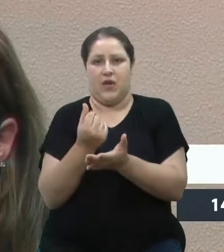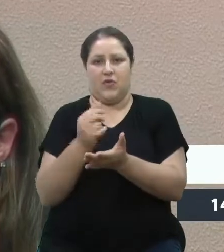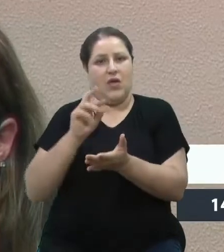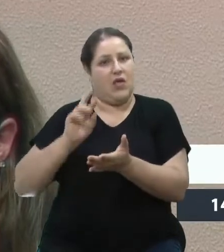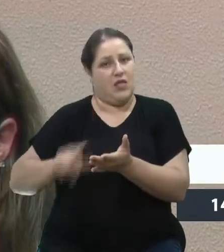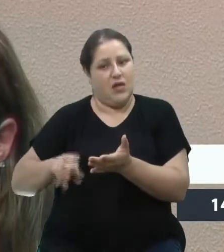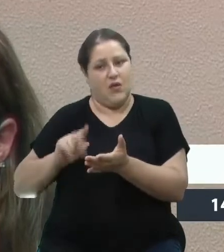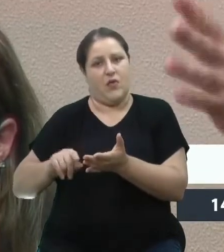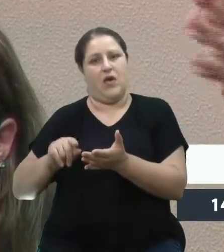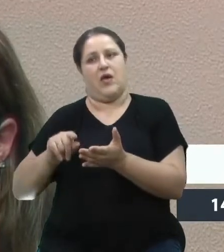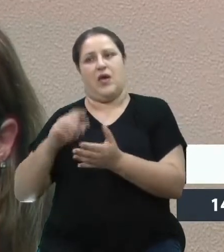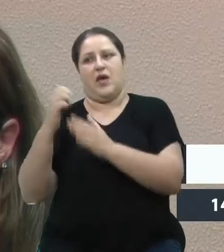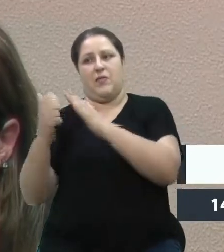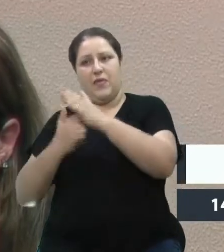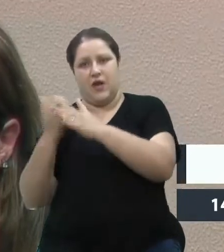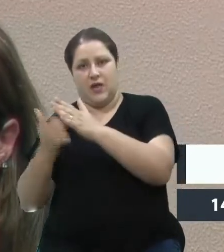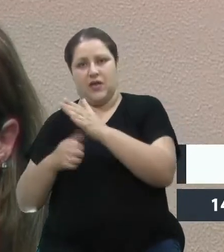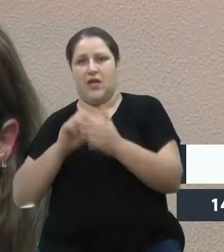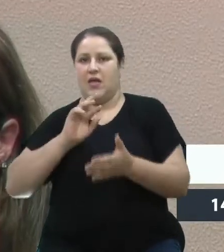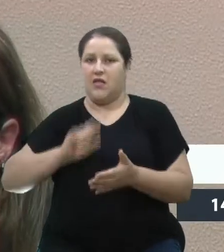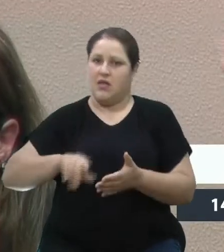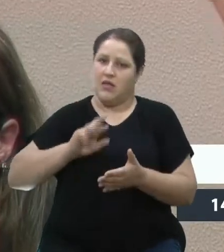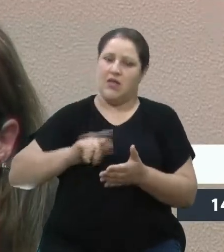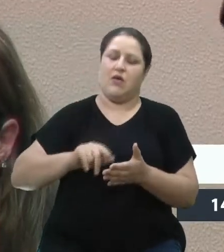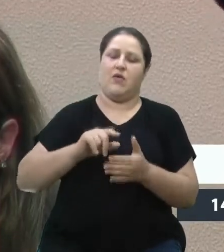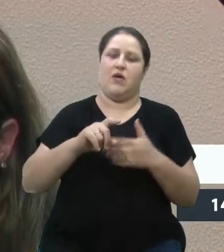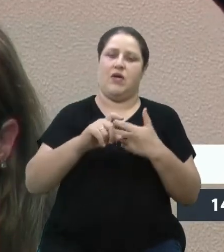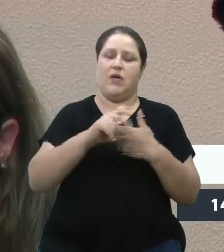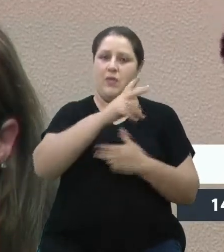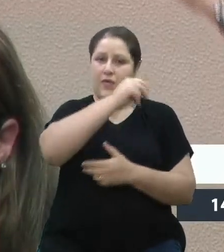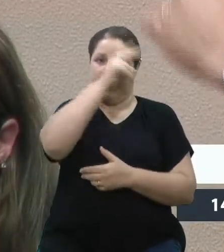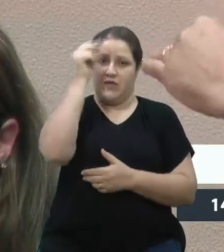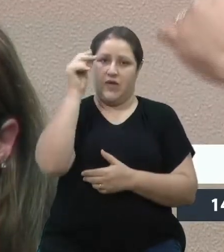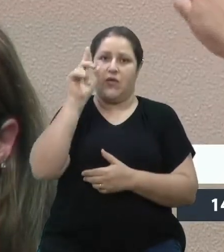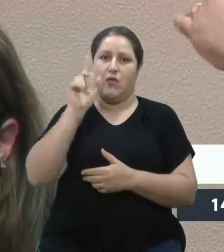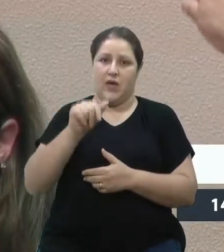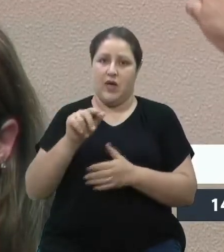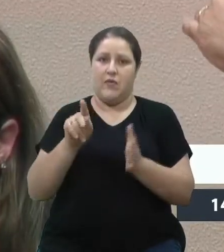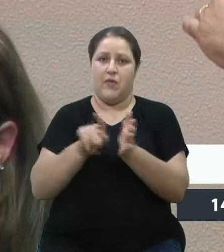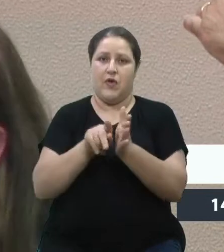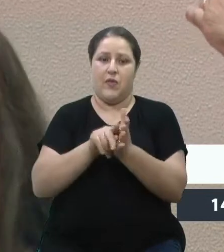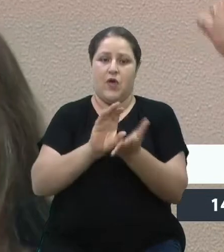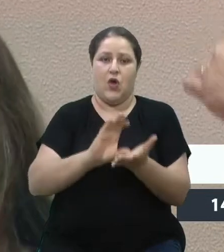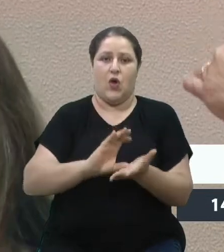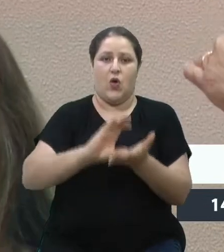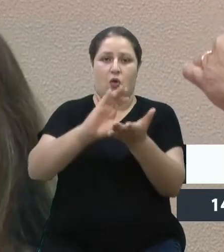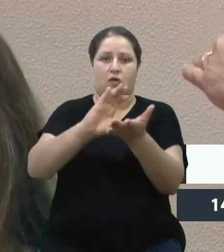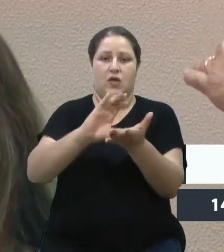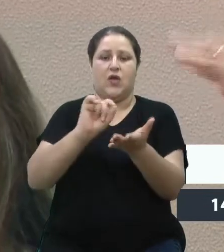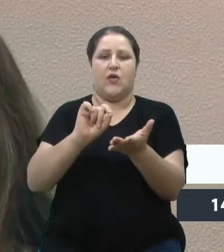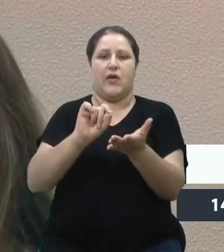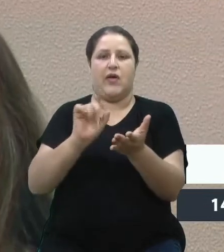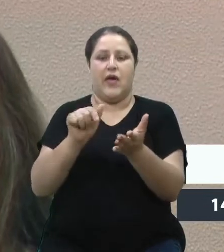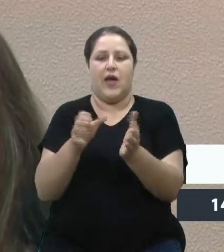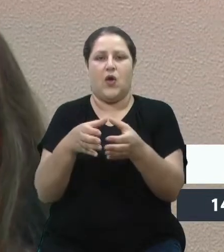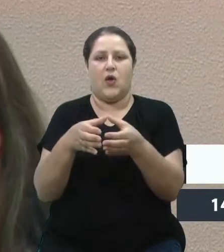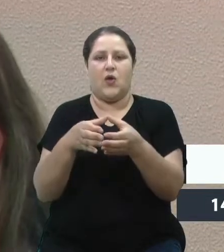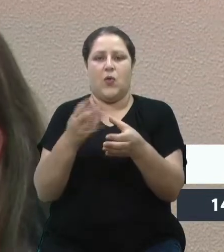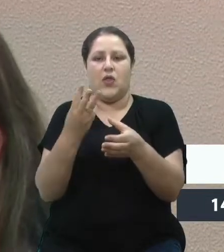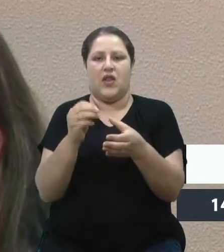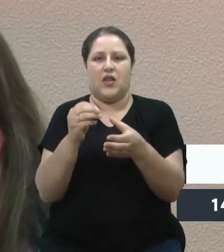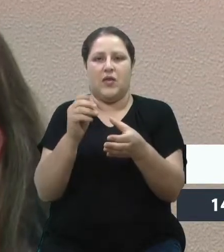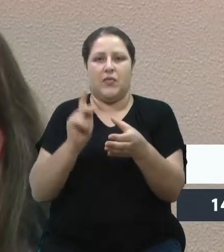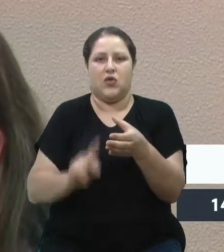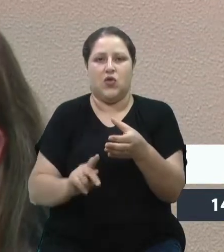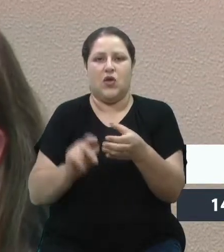por em torno de 30 pessoas que colocam ali o preço justo. Então quanto mais